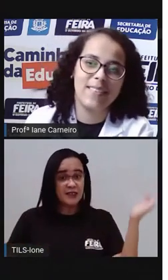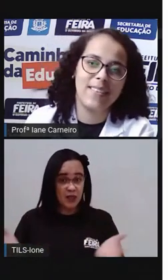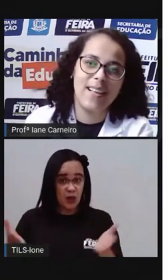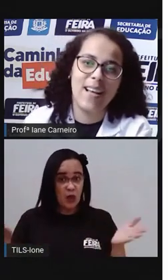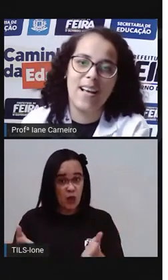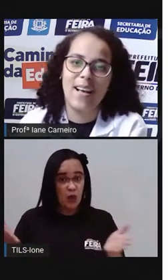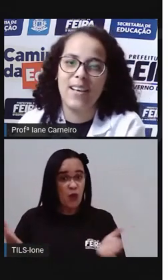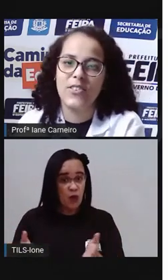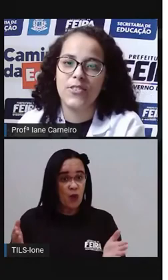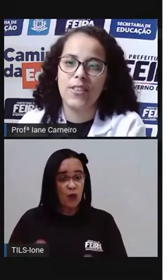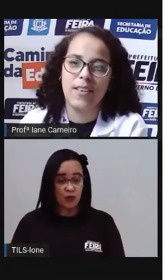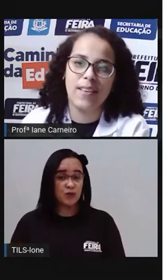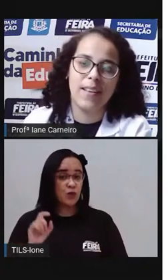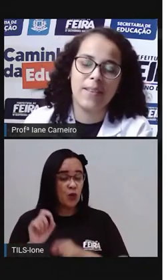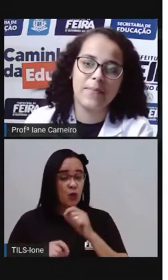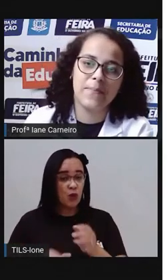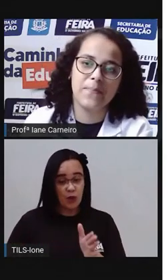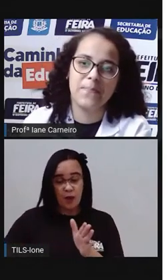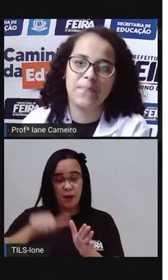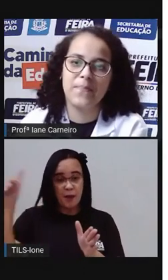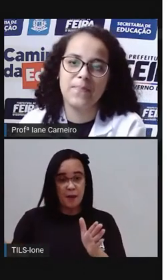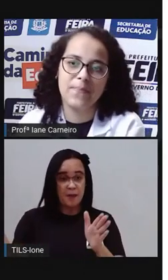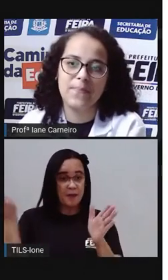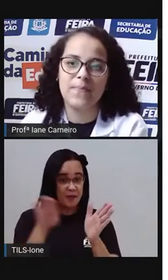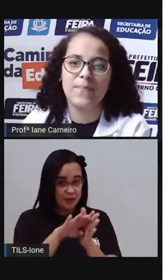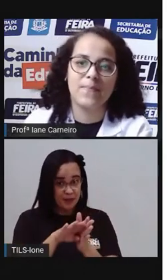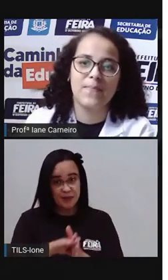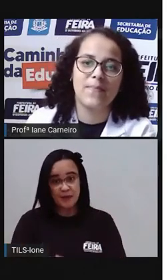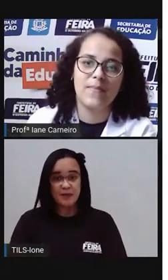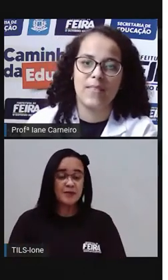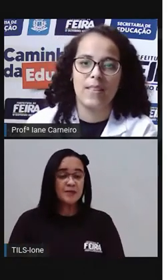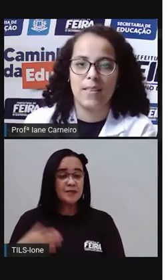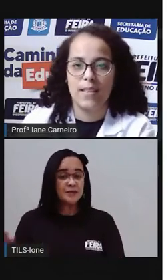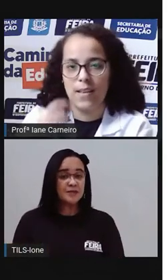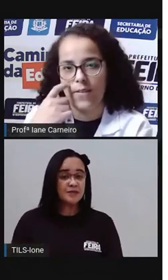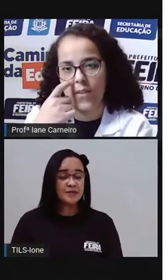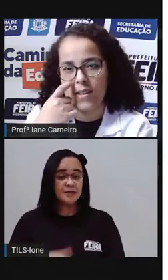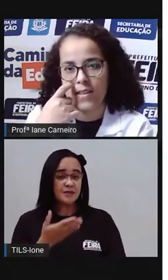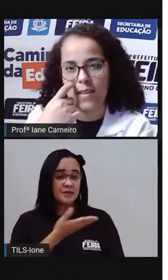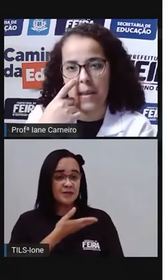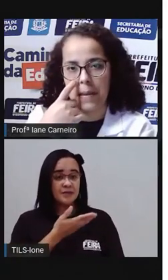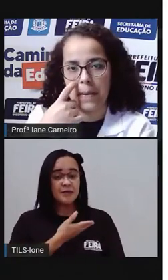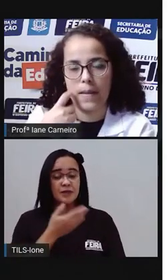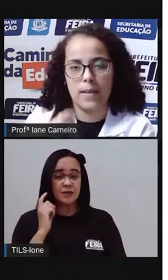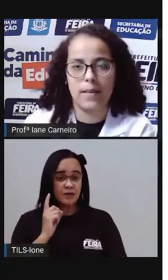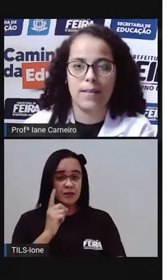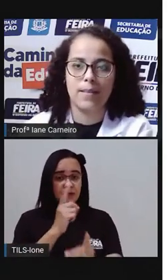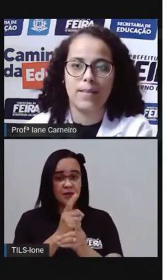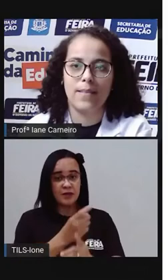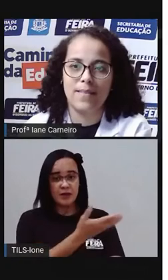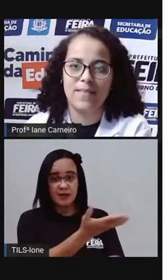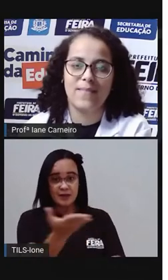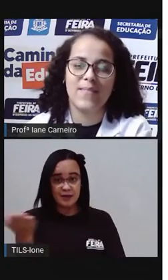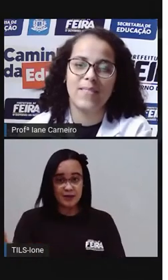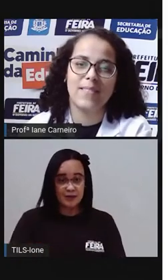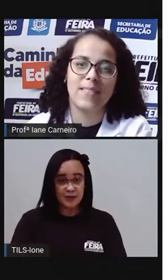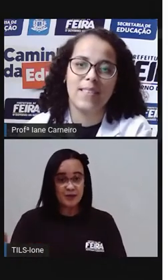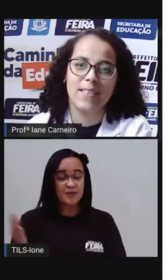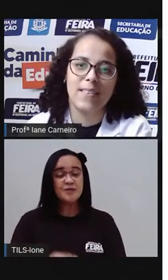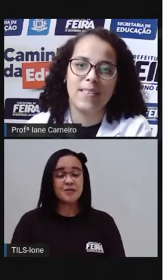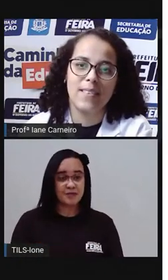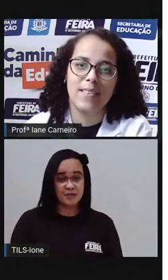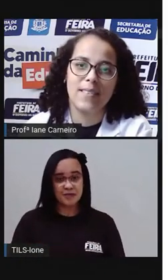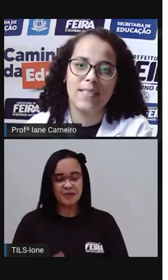a primeira a chegar E quando encontrar você, areté Eu vou